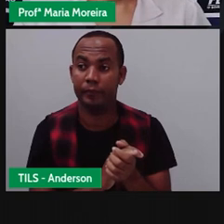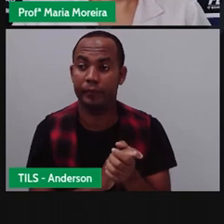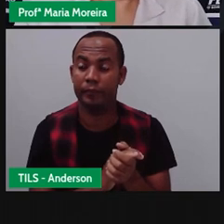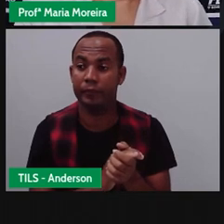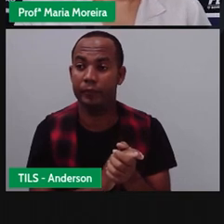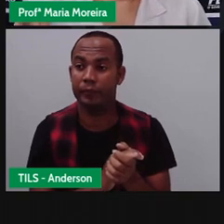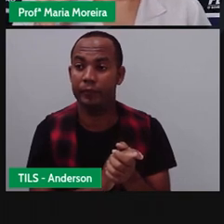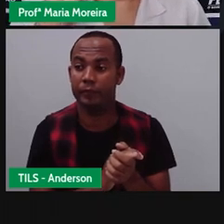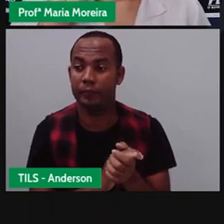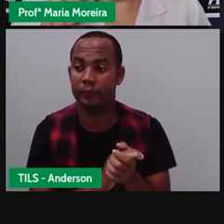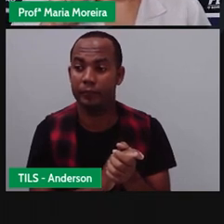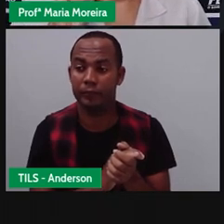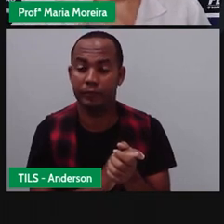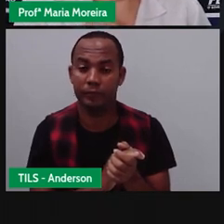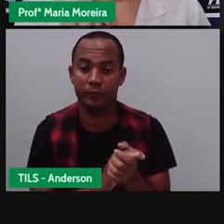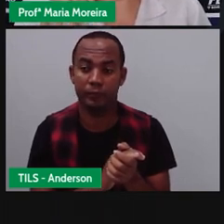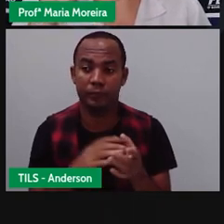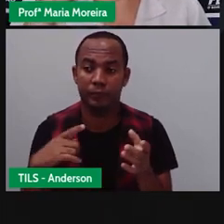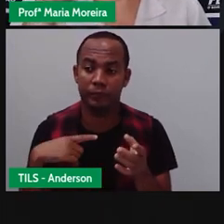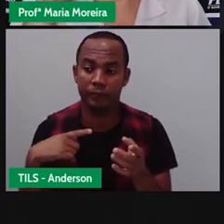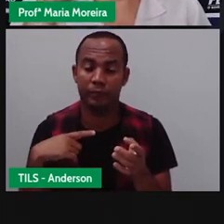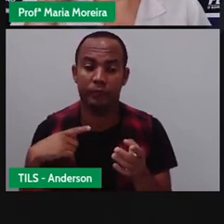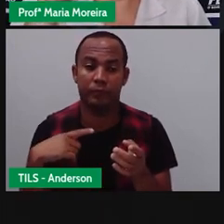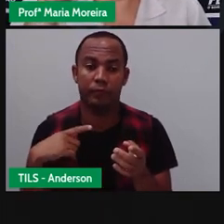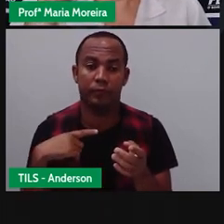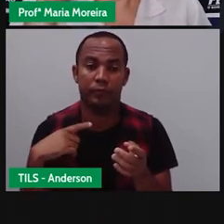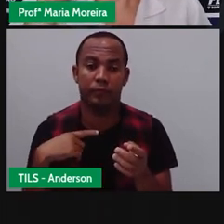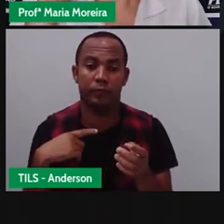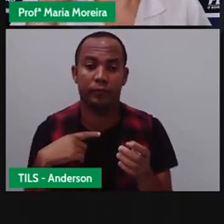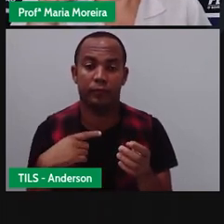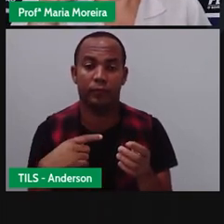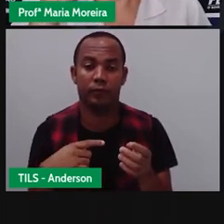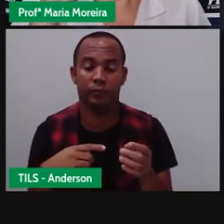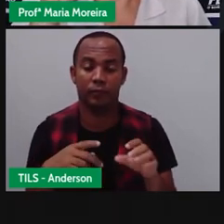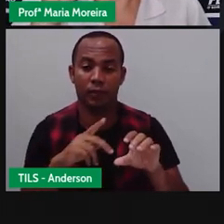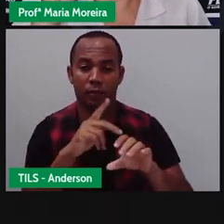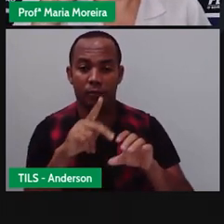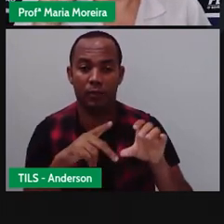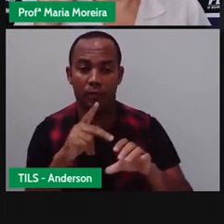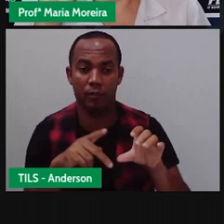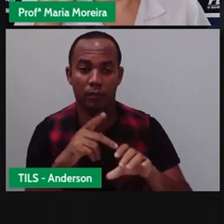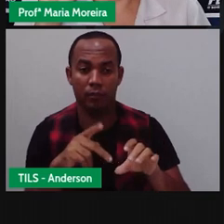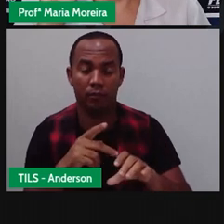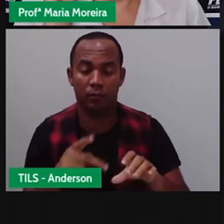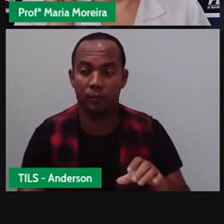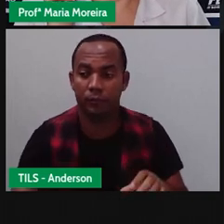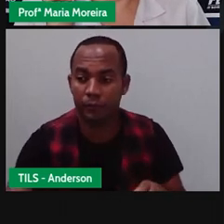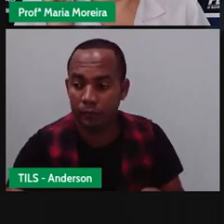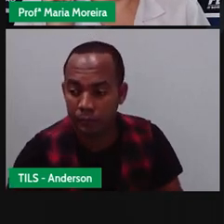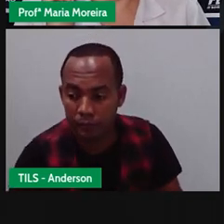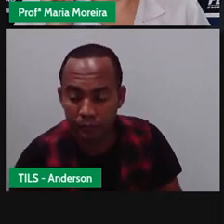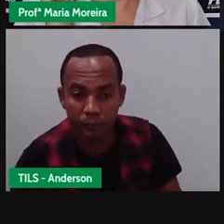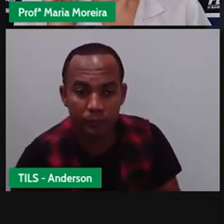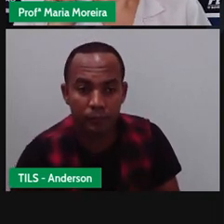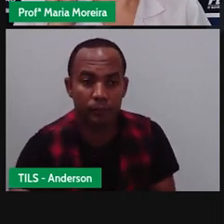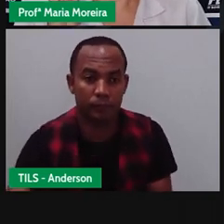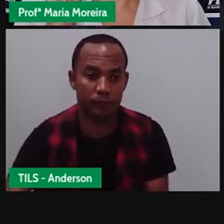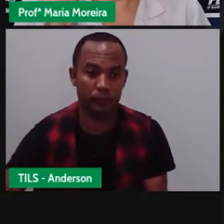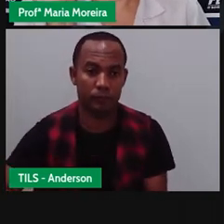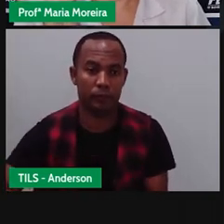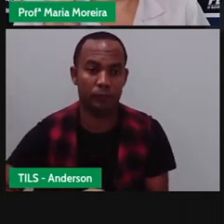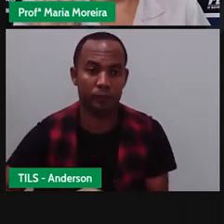quadriciclo. Triciclo tem três pneus, um quadriciclo terá o quê? Quatro. Quatro pneus.